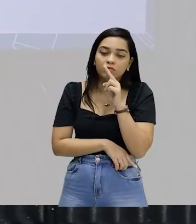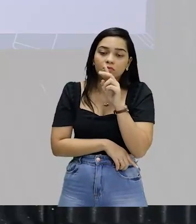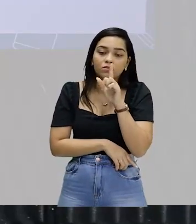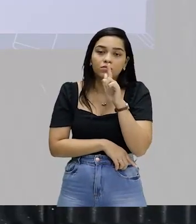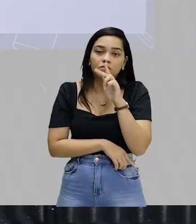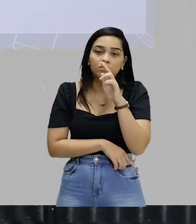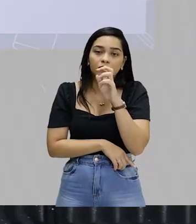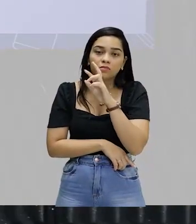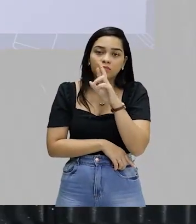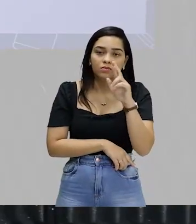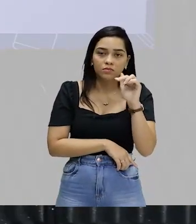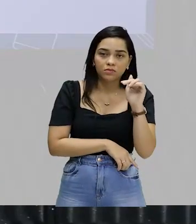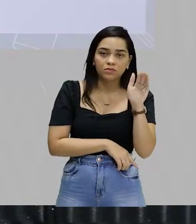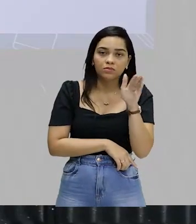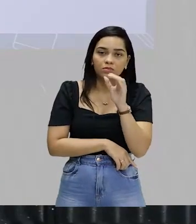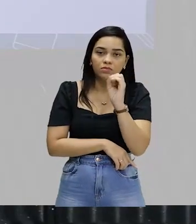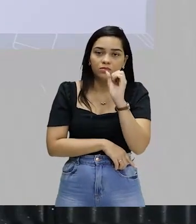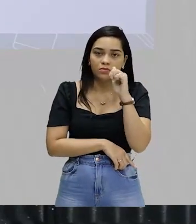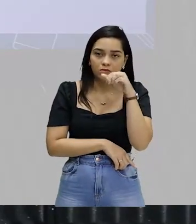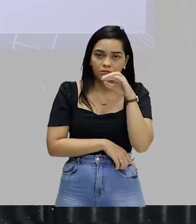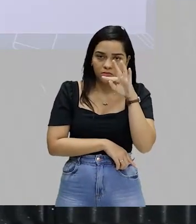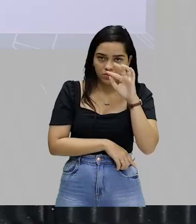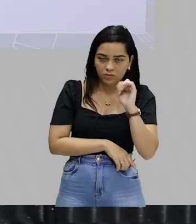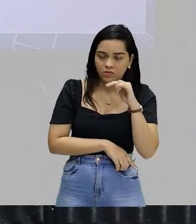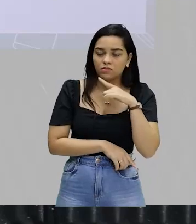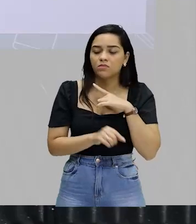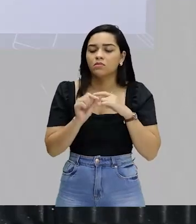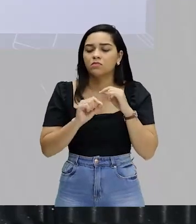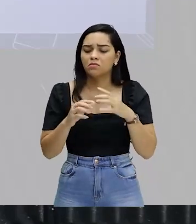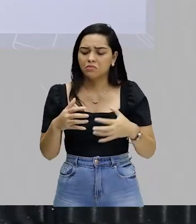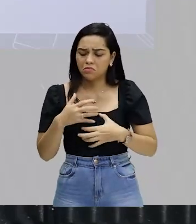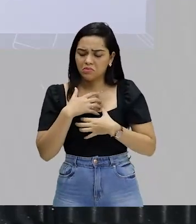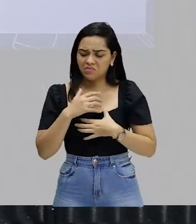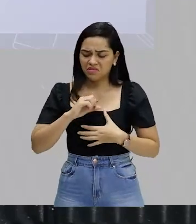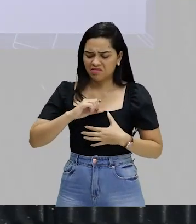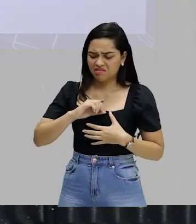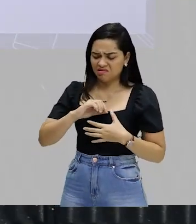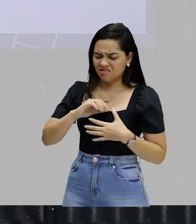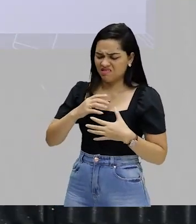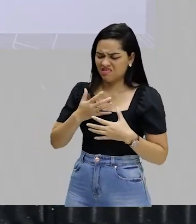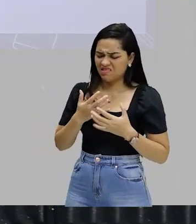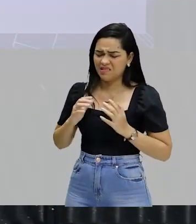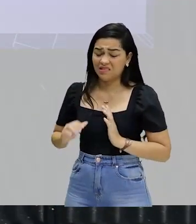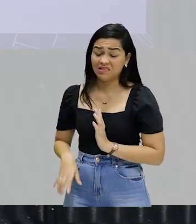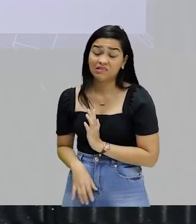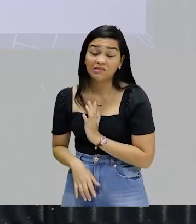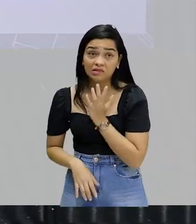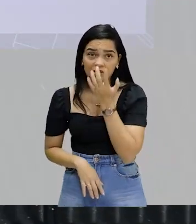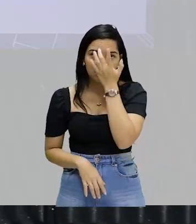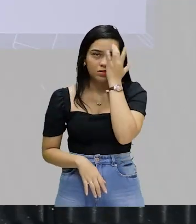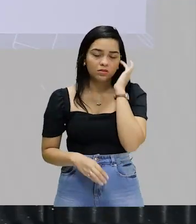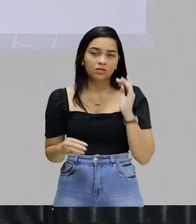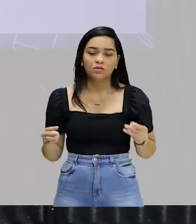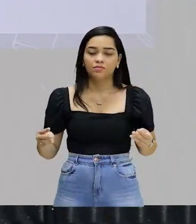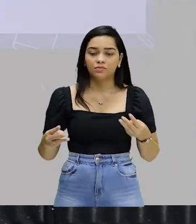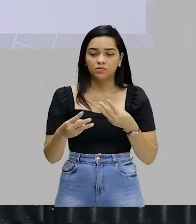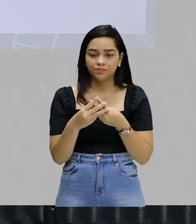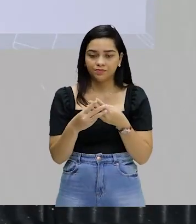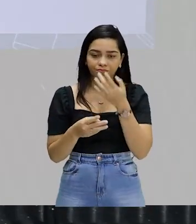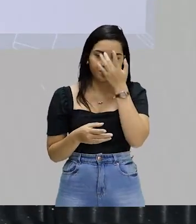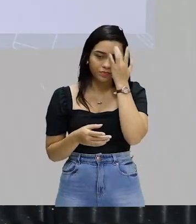Santa. Isso vai gerar um sentimento de aversão dos judeus dos